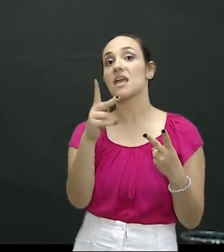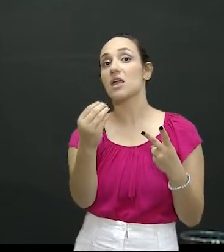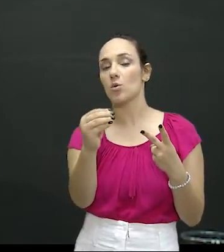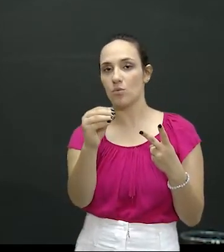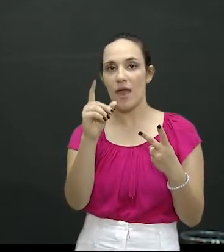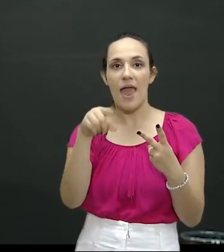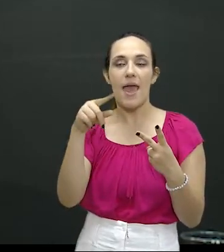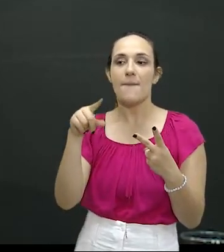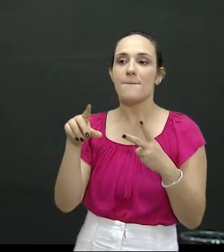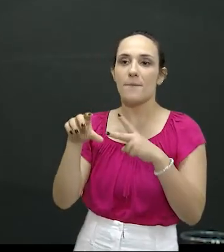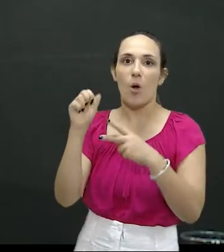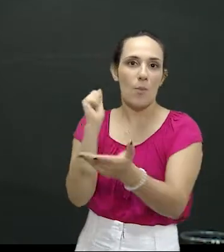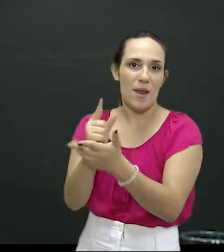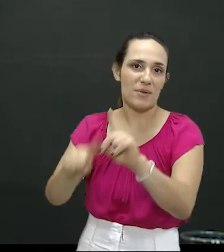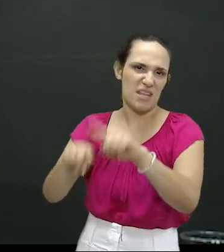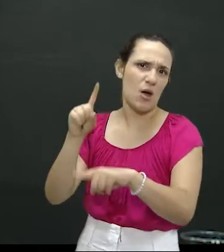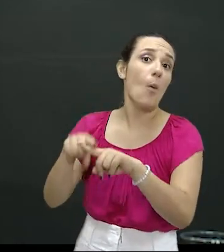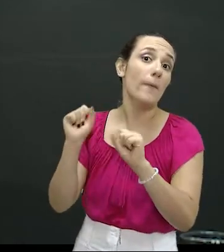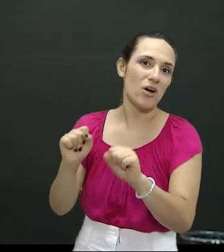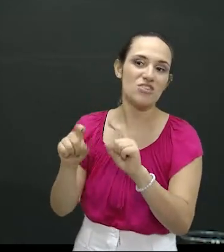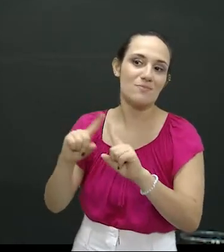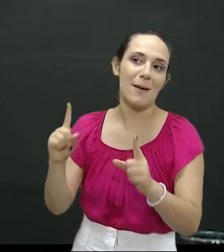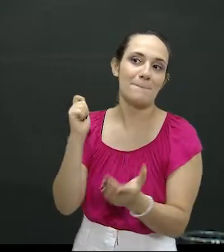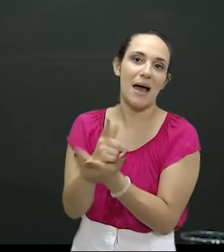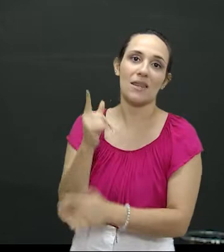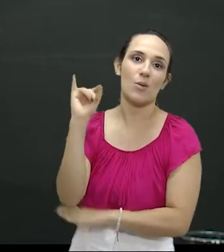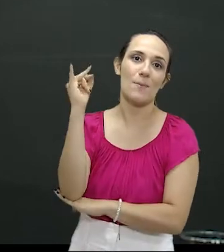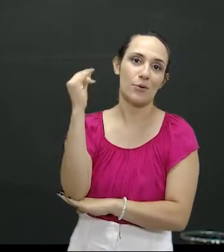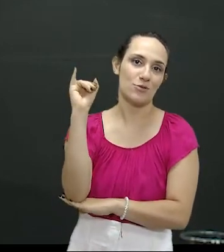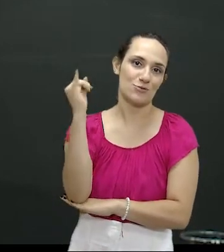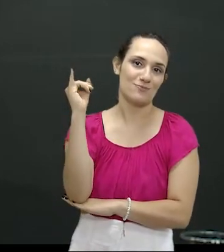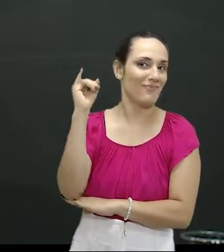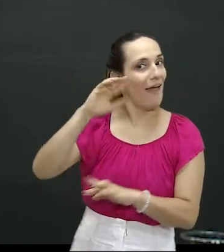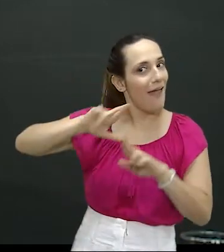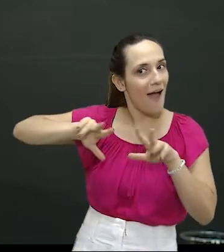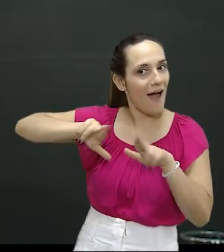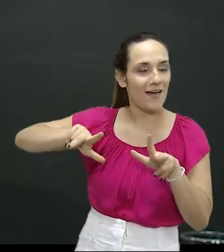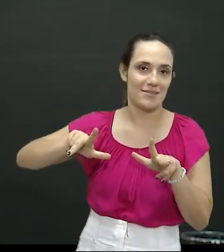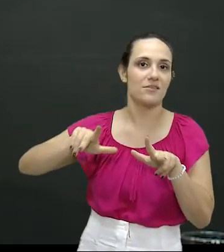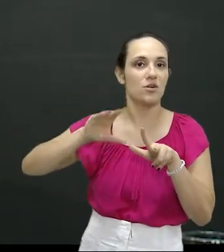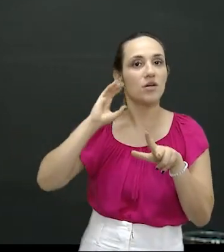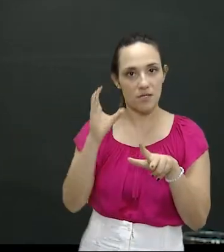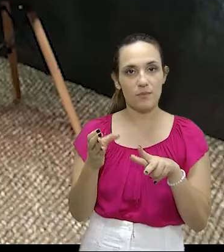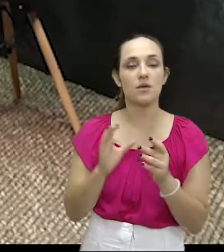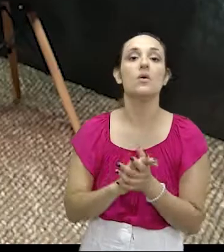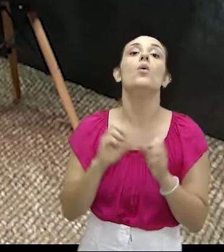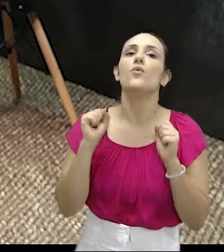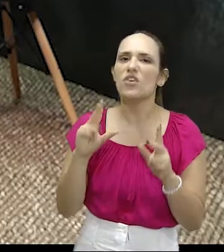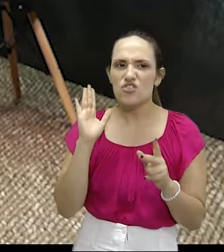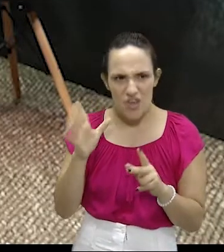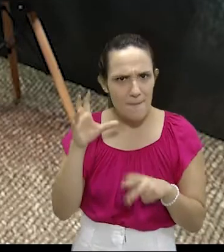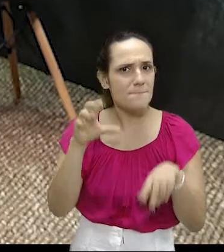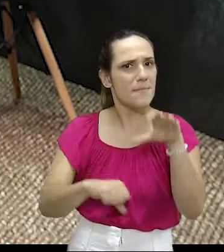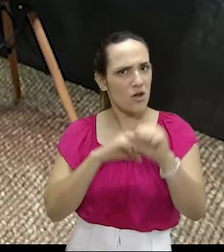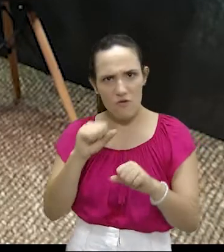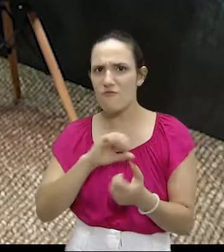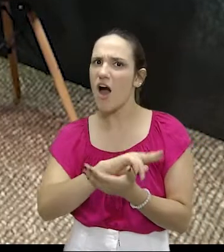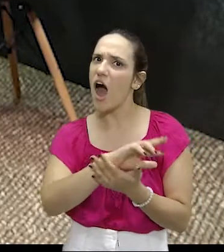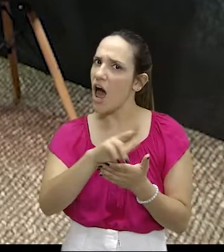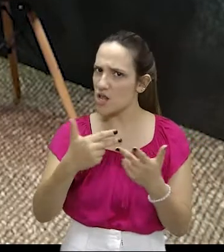a tributação incidente sobre a entrada no território nacional. Nós realizamos várias apreensões, até agora em Dourados,